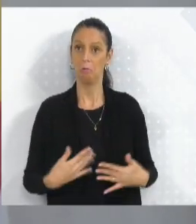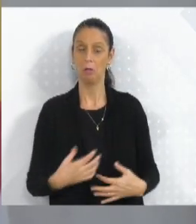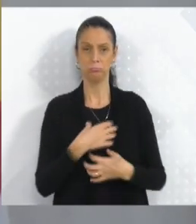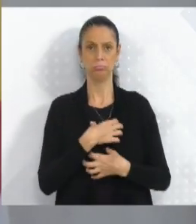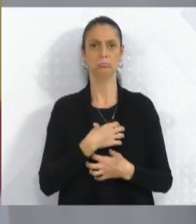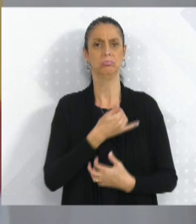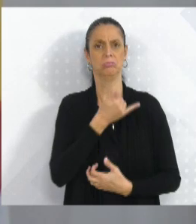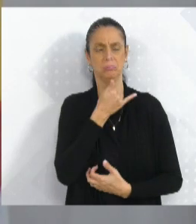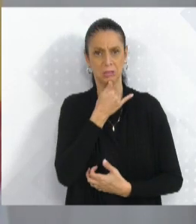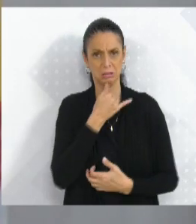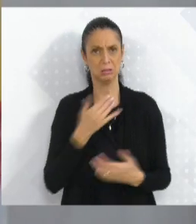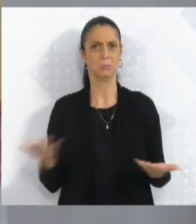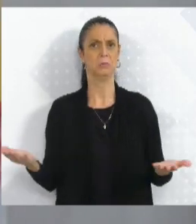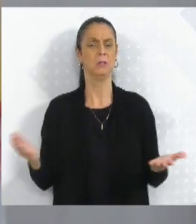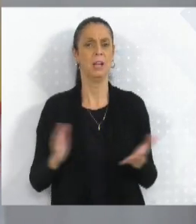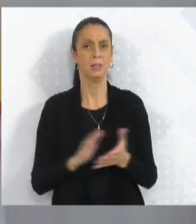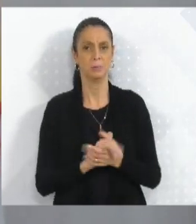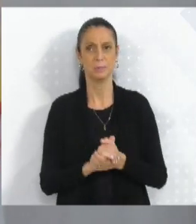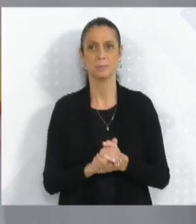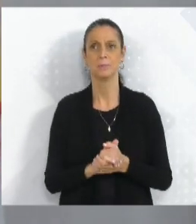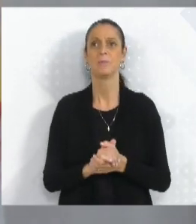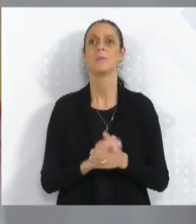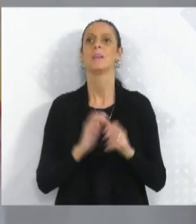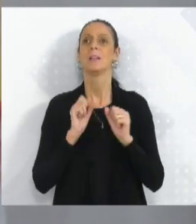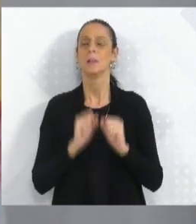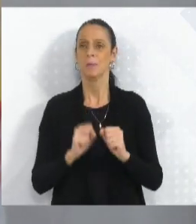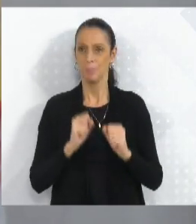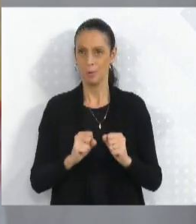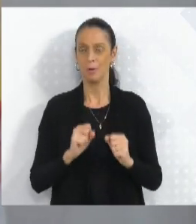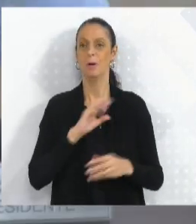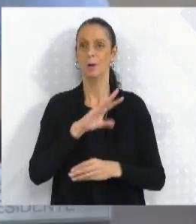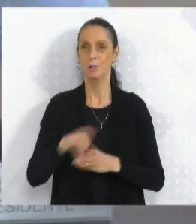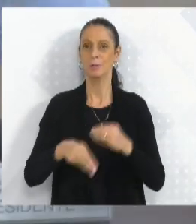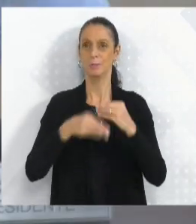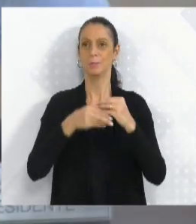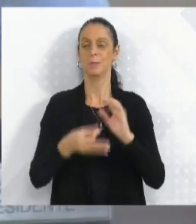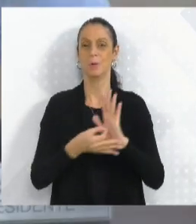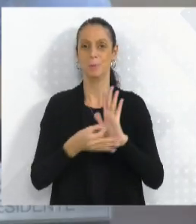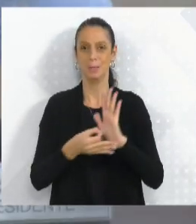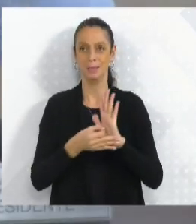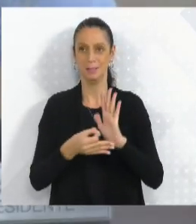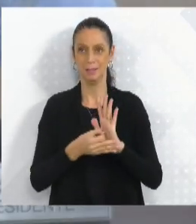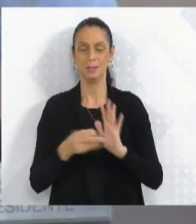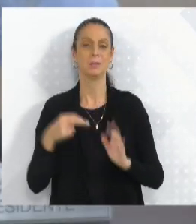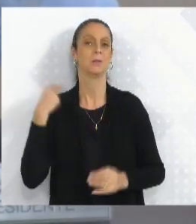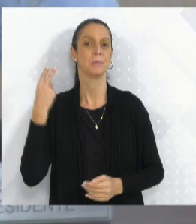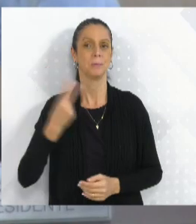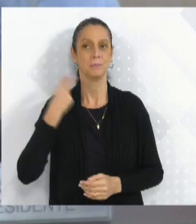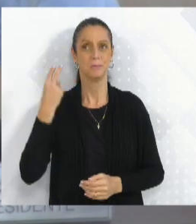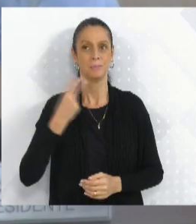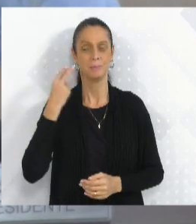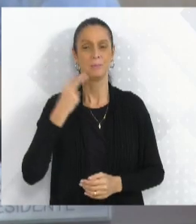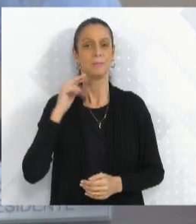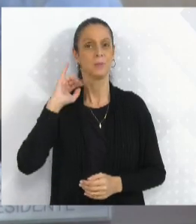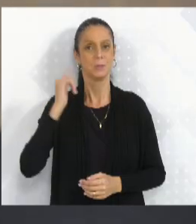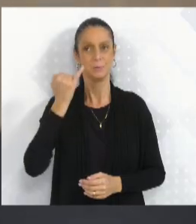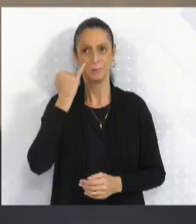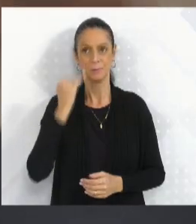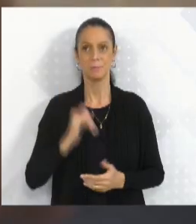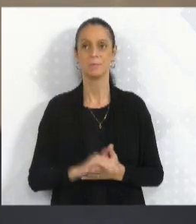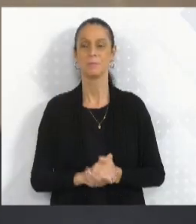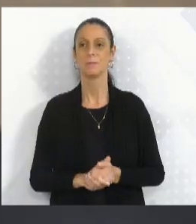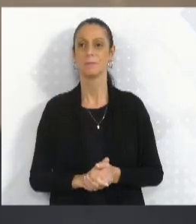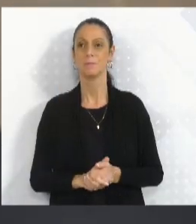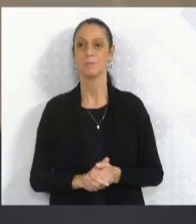decepcionado. Eu concedo a parte para o nosso... Contra a isação do orador, ou assim a parte, o vereador João Paulo Tamaturgo.